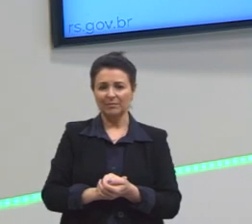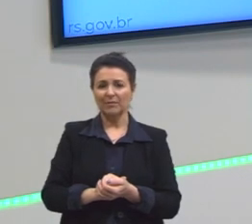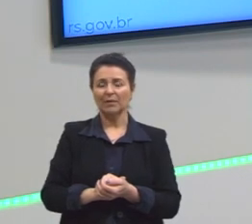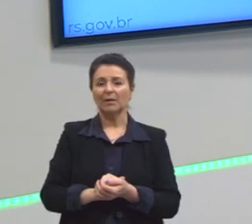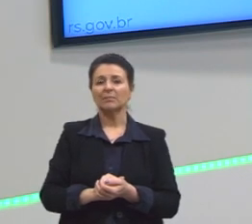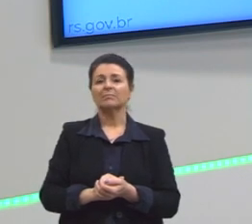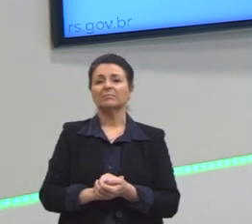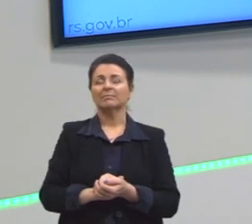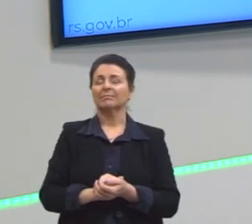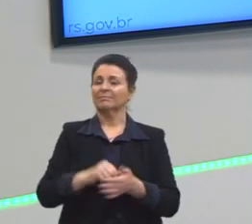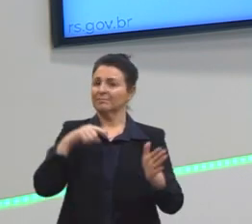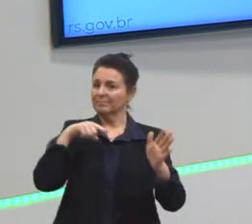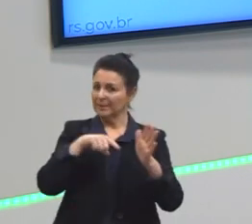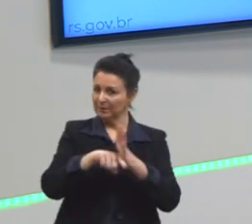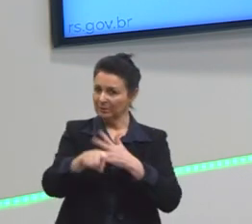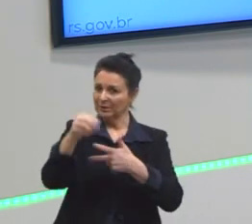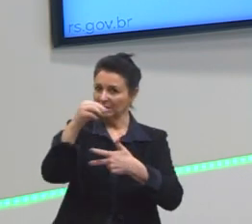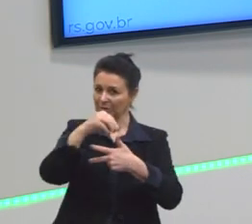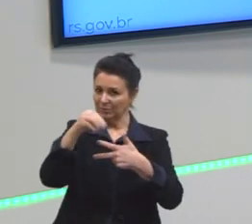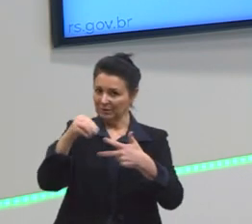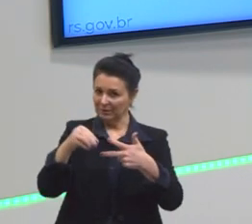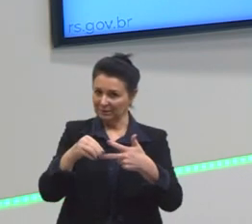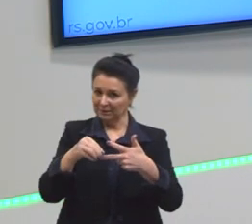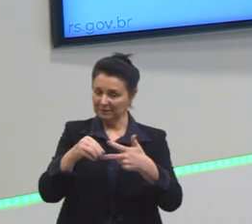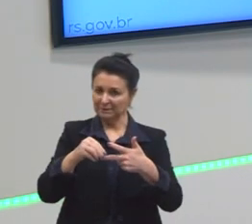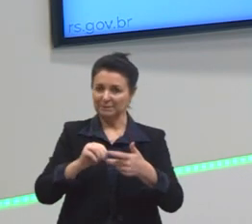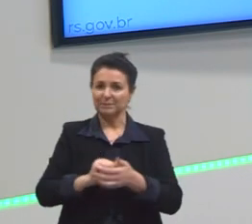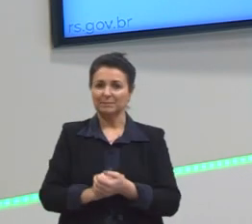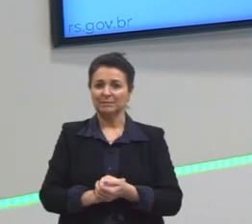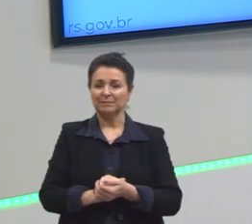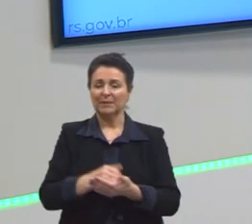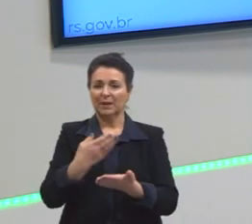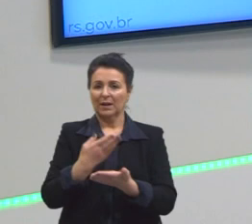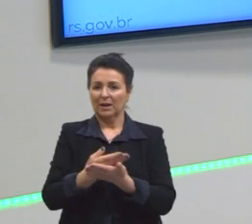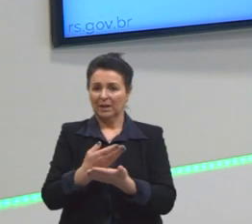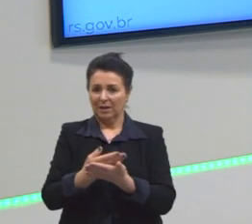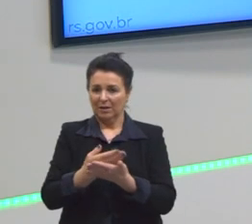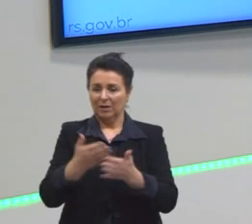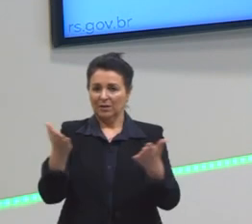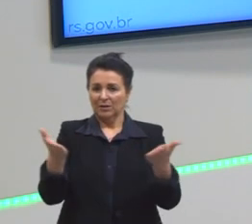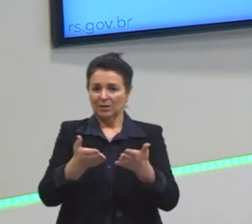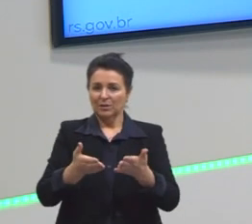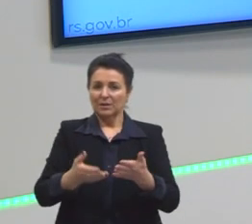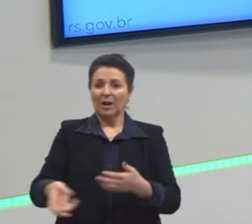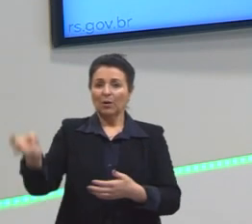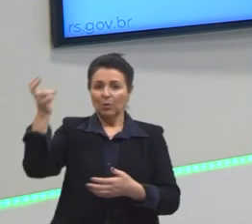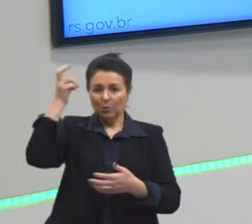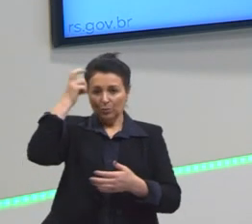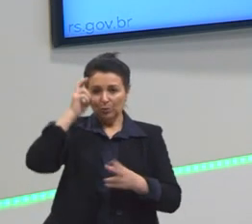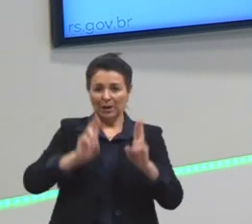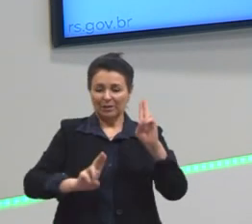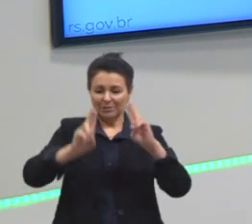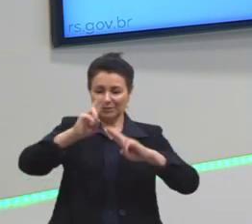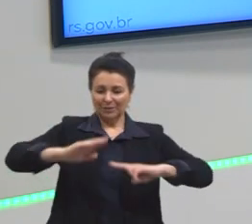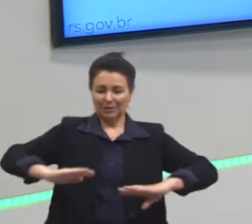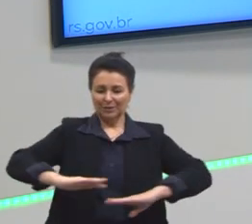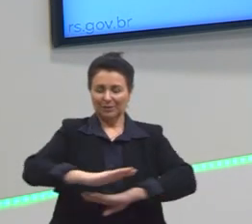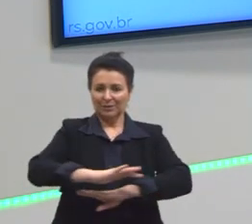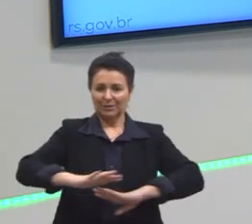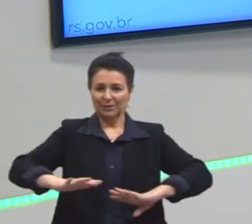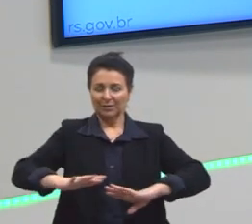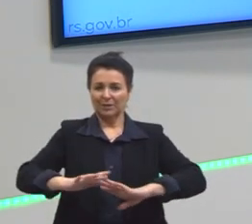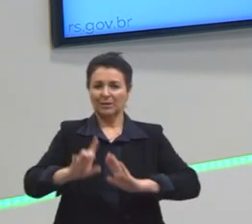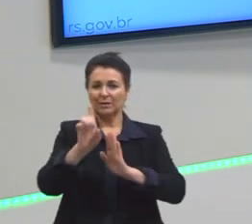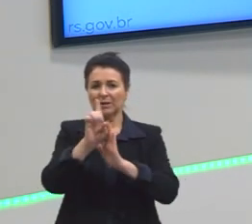Praticando com o Enem, vamos nas questões finais em relação ao Enem, nessa aula sobre culturas urbanas. Então, veja só. Na